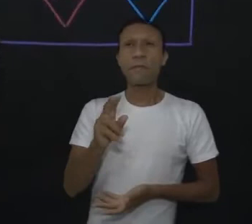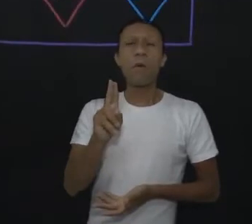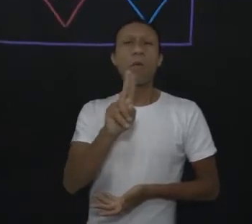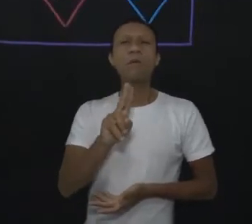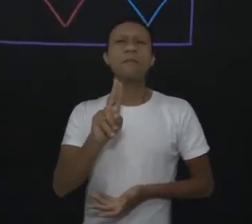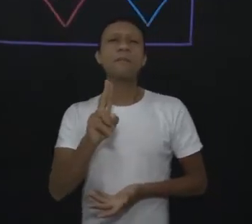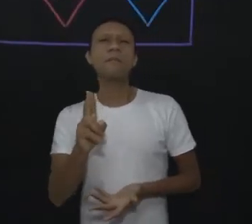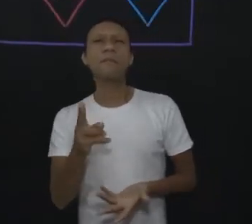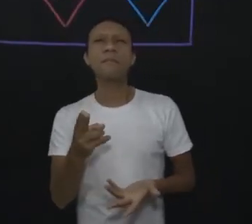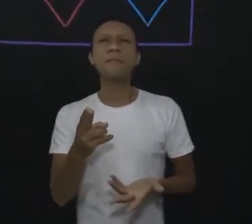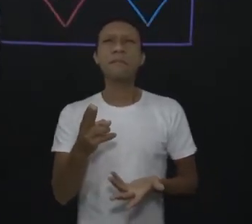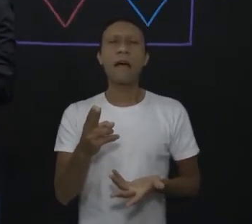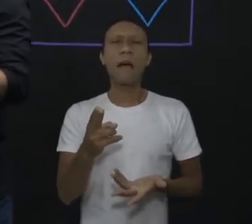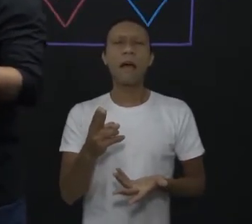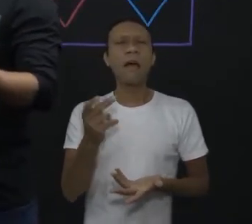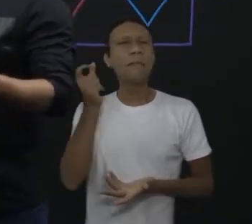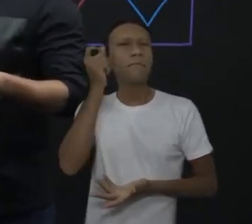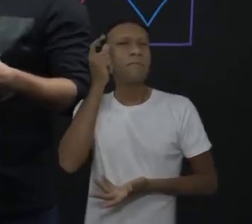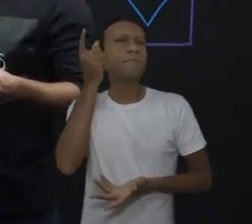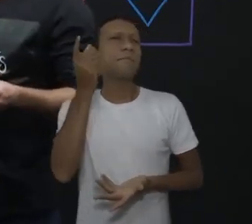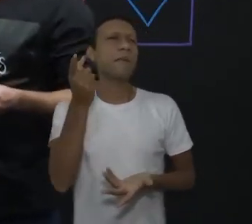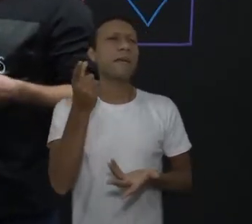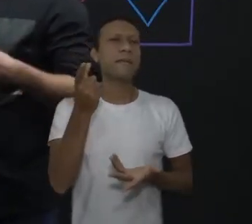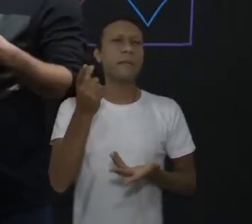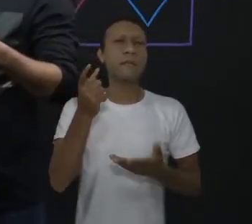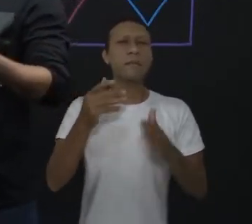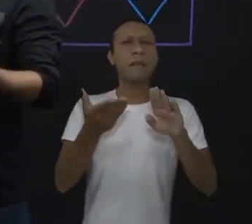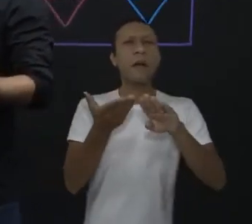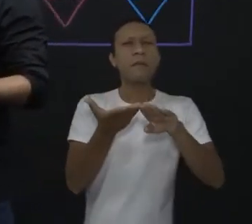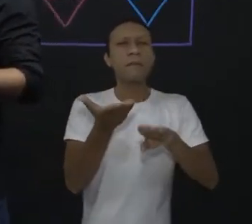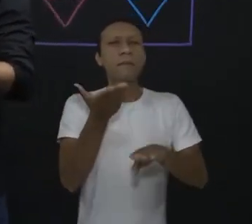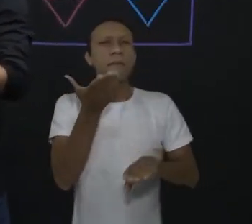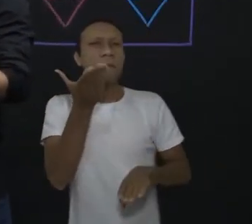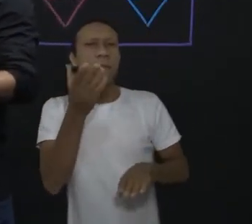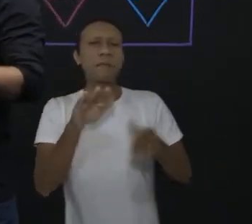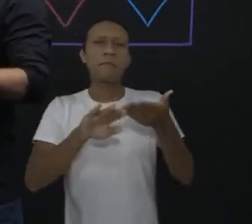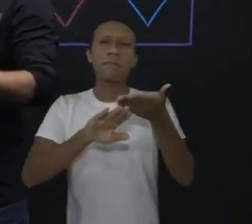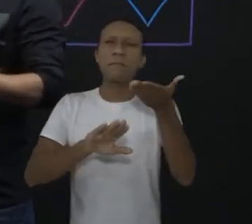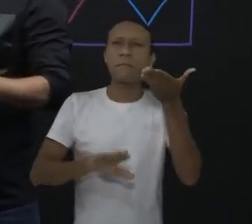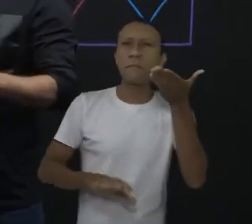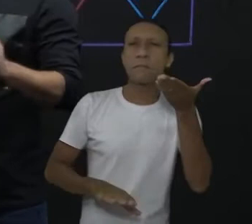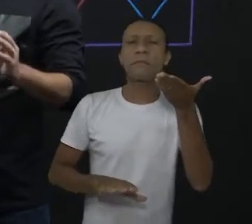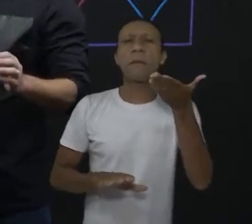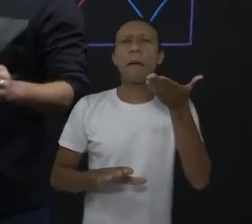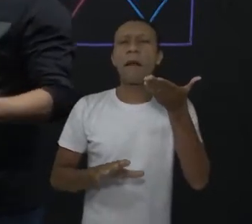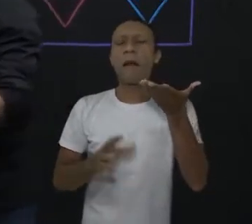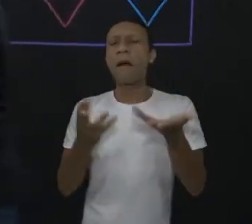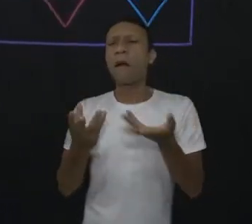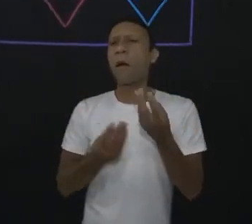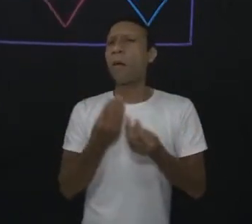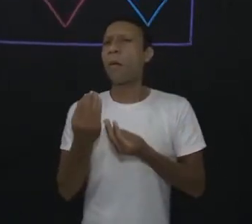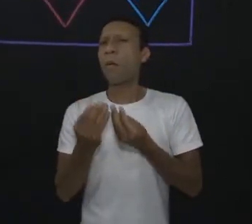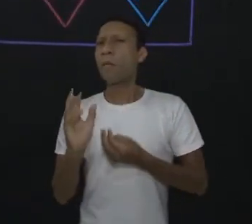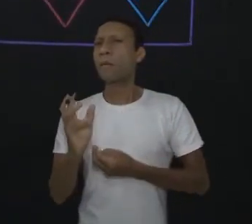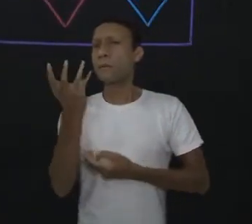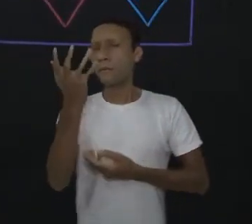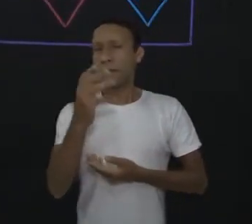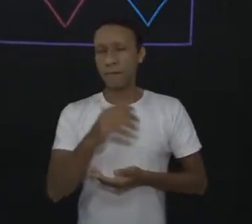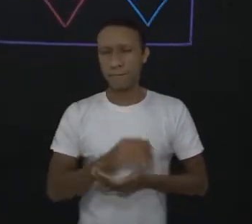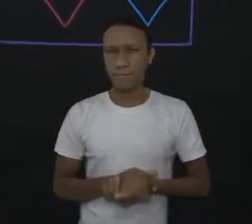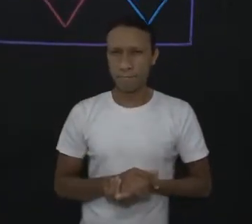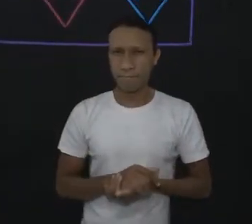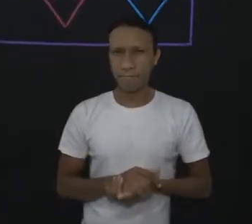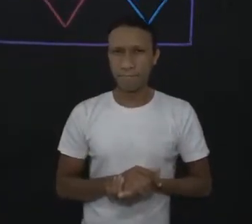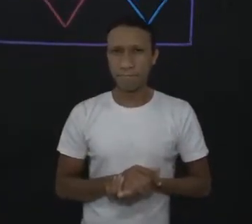constante e essa ideia das grandezas diretamente proporcionais para resolver uma proporção. Então, olha lá.